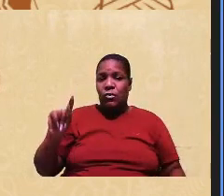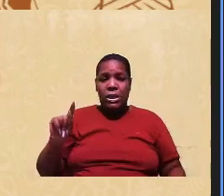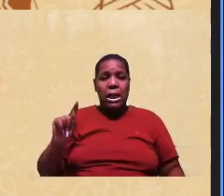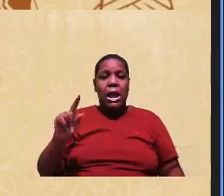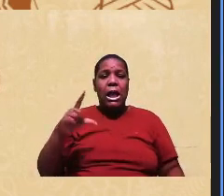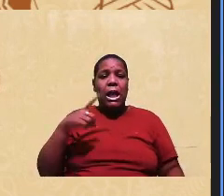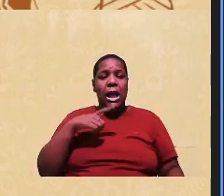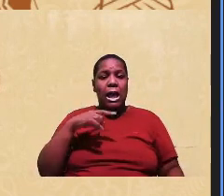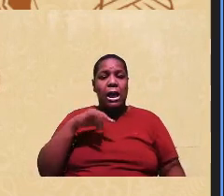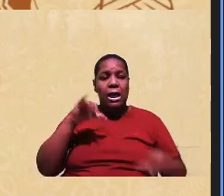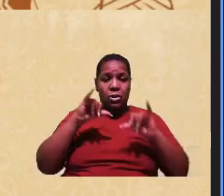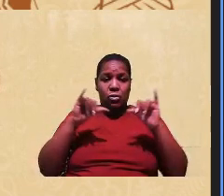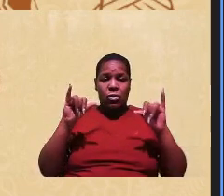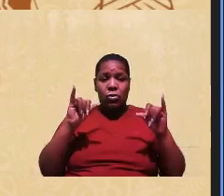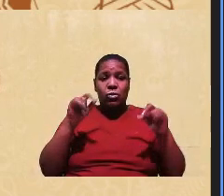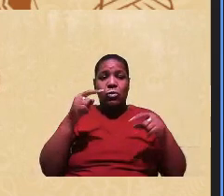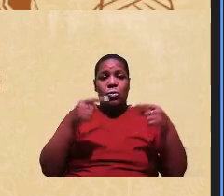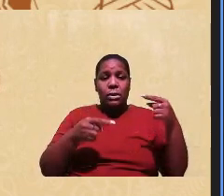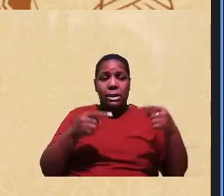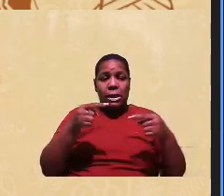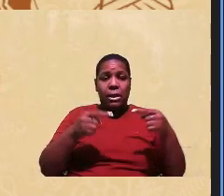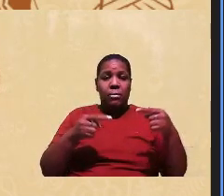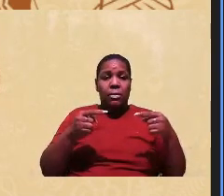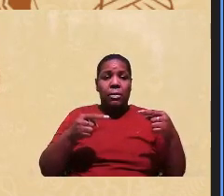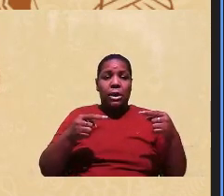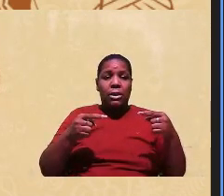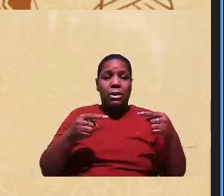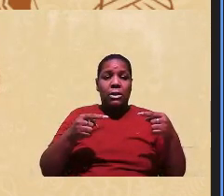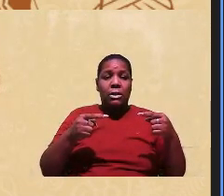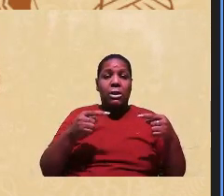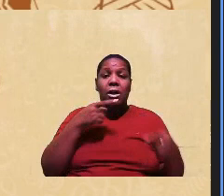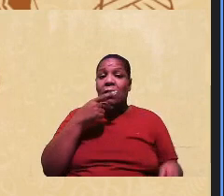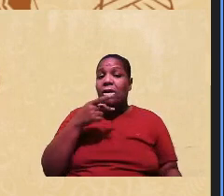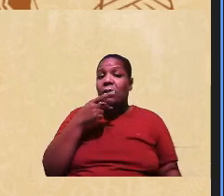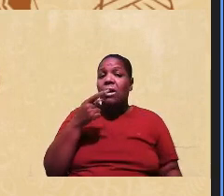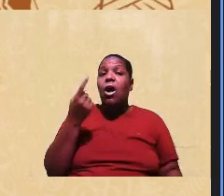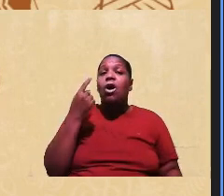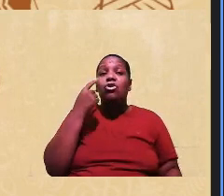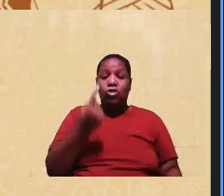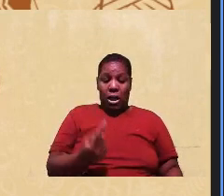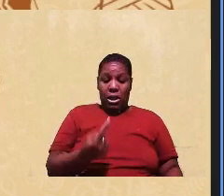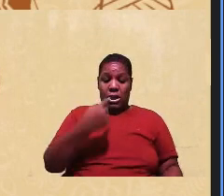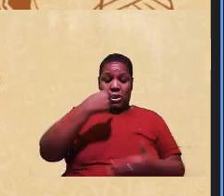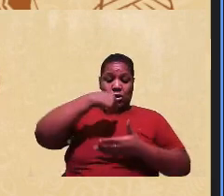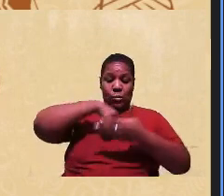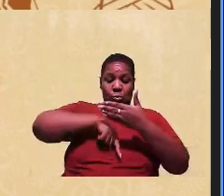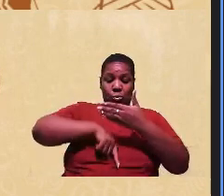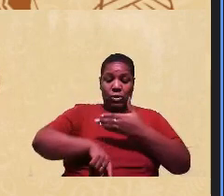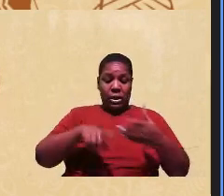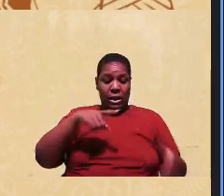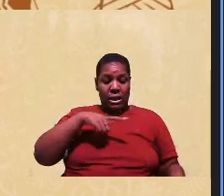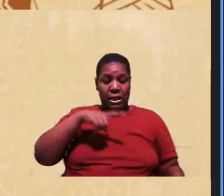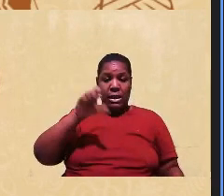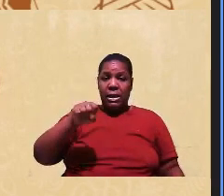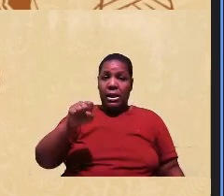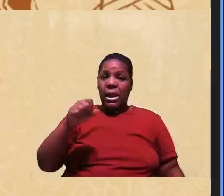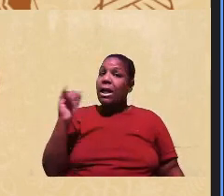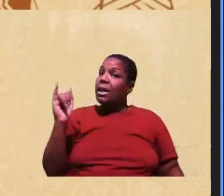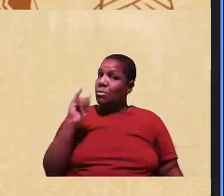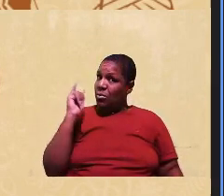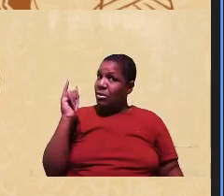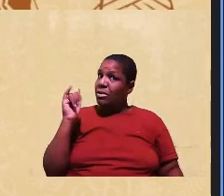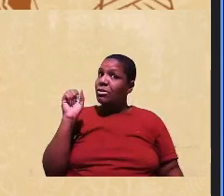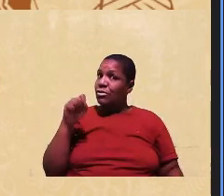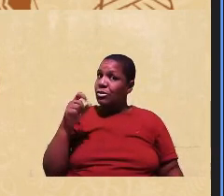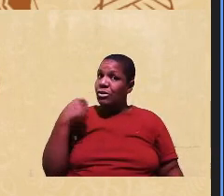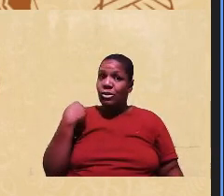agora o debate. Que é para dizer onde a subjetividade vem na banca. Isso é muito importante. Nós